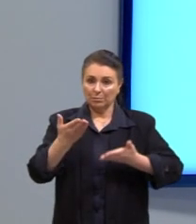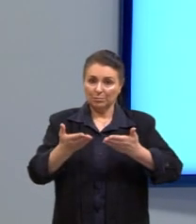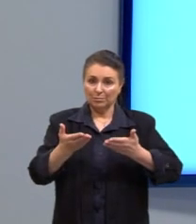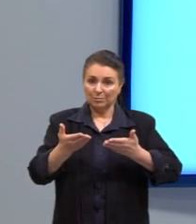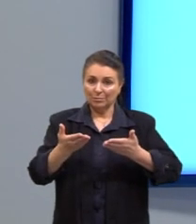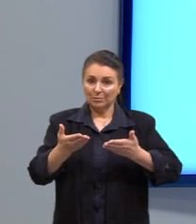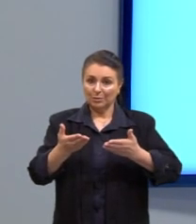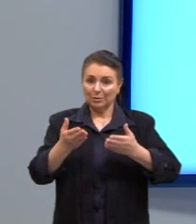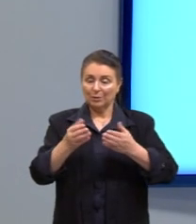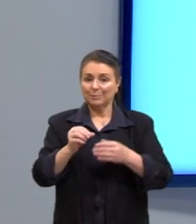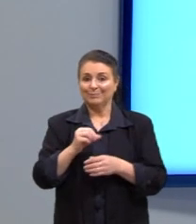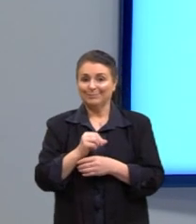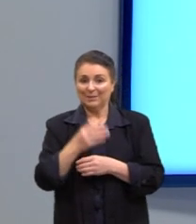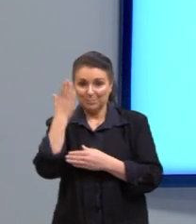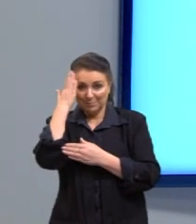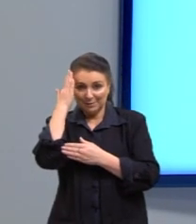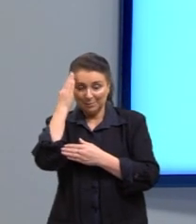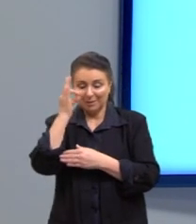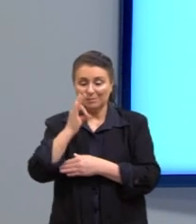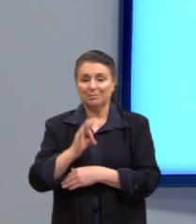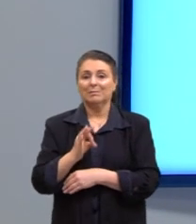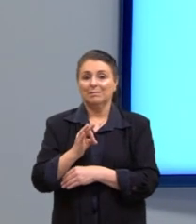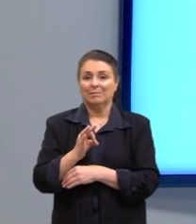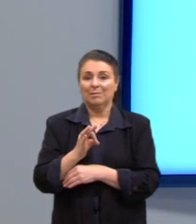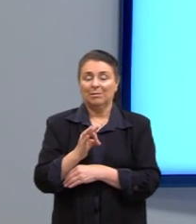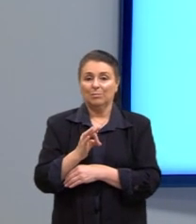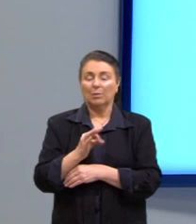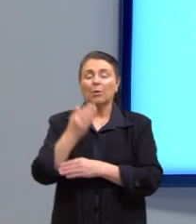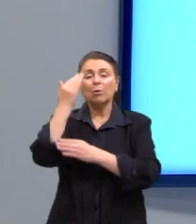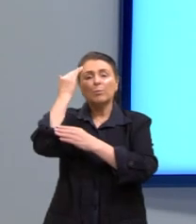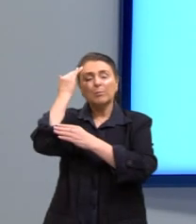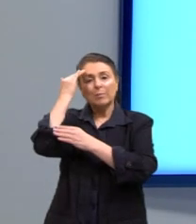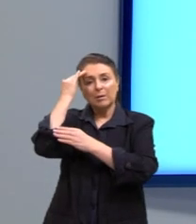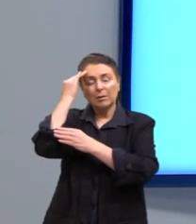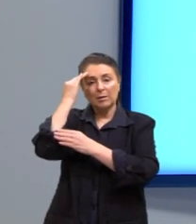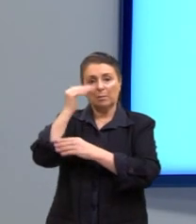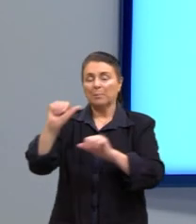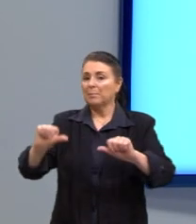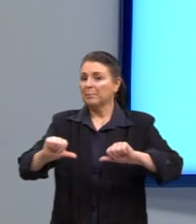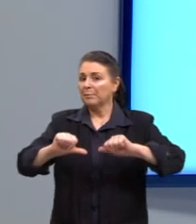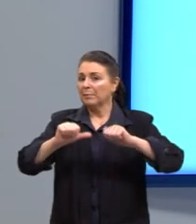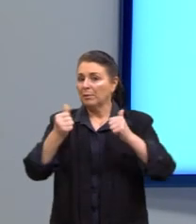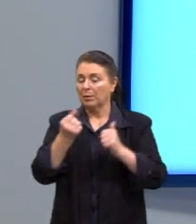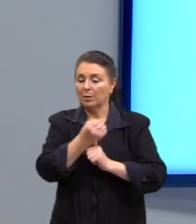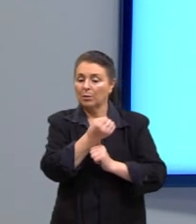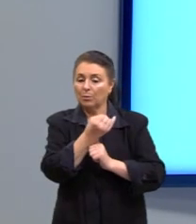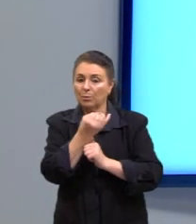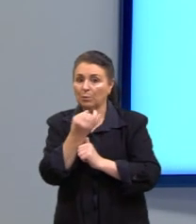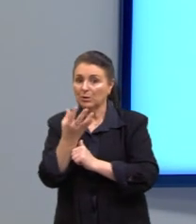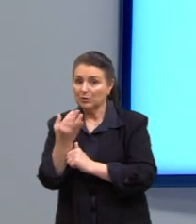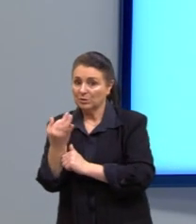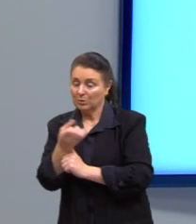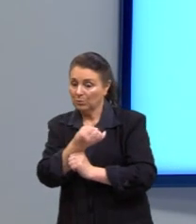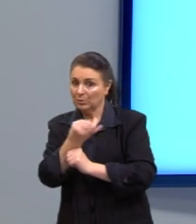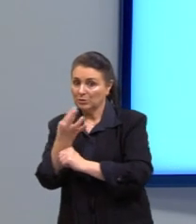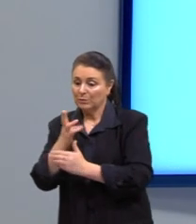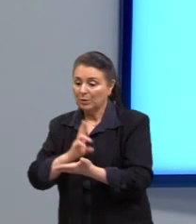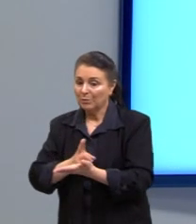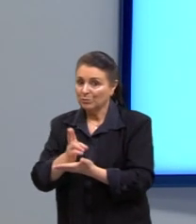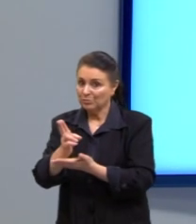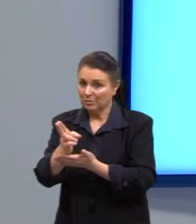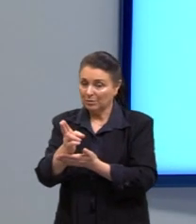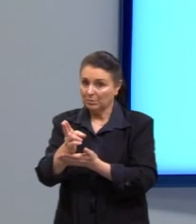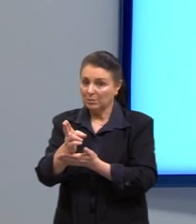Eu estou medindo algo. Ou ainda, para a gente entender de uma forma melhor, a quantitativa contínua,